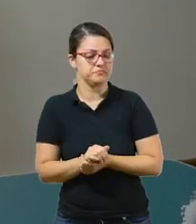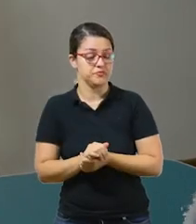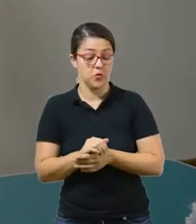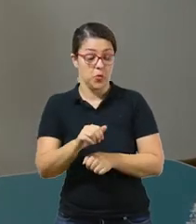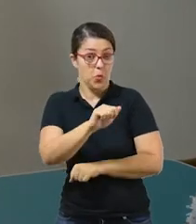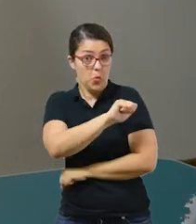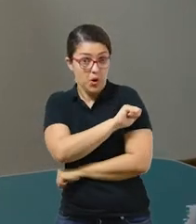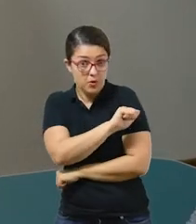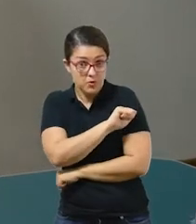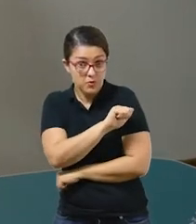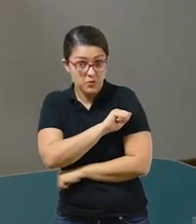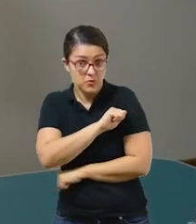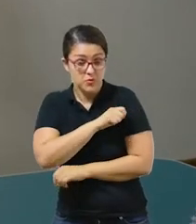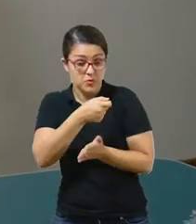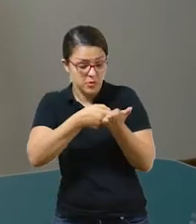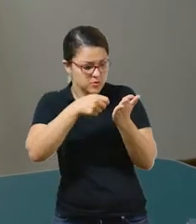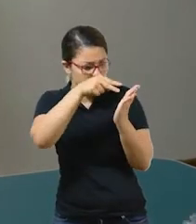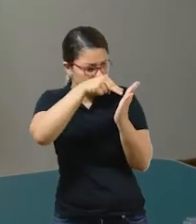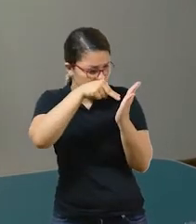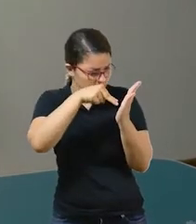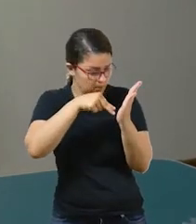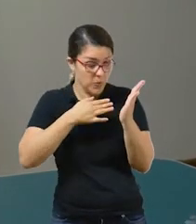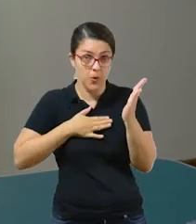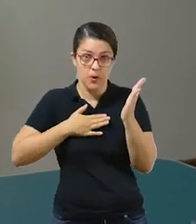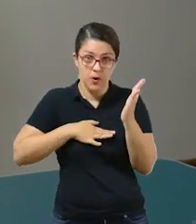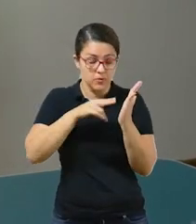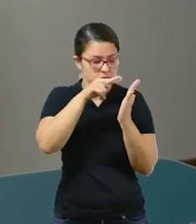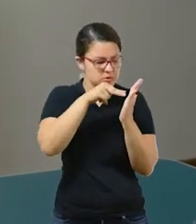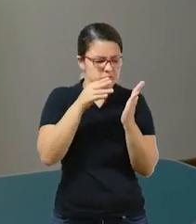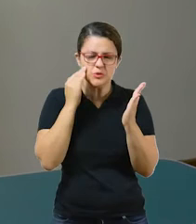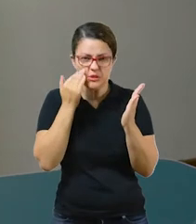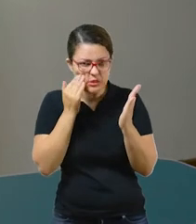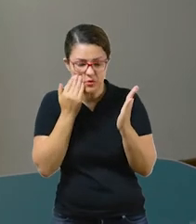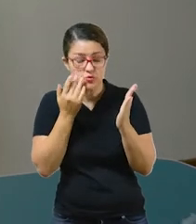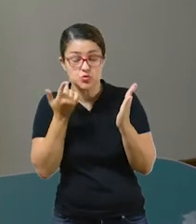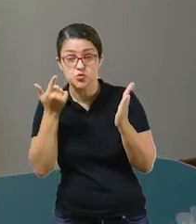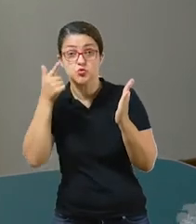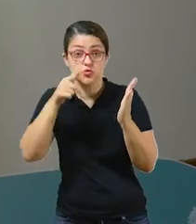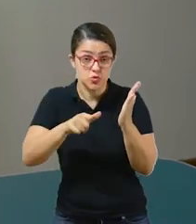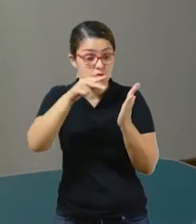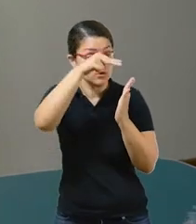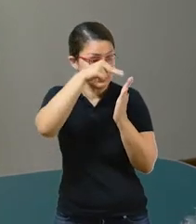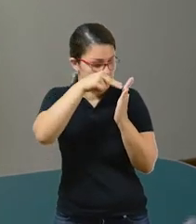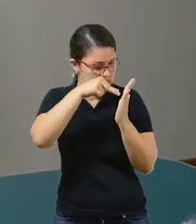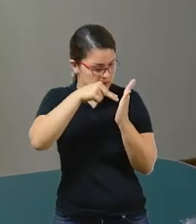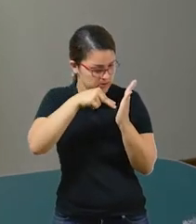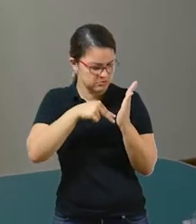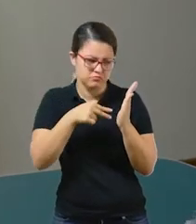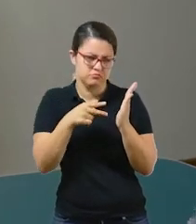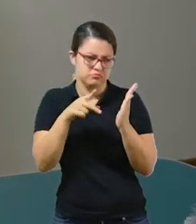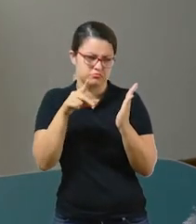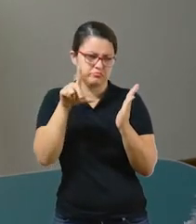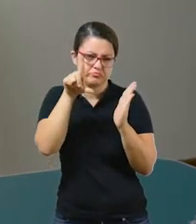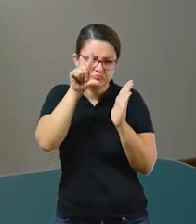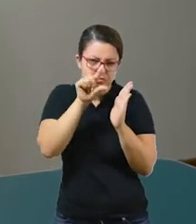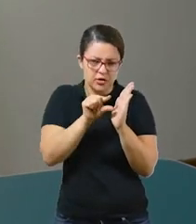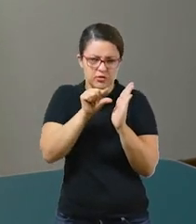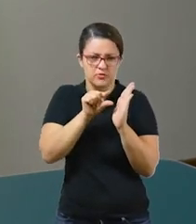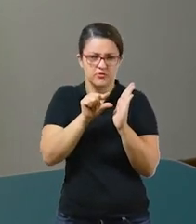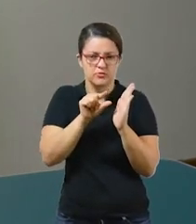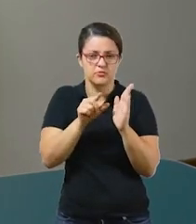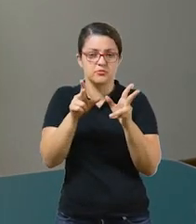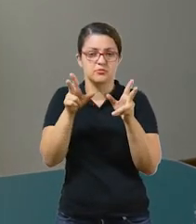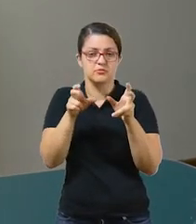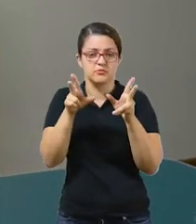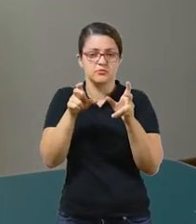com calma, pausadamente, a parte que não entenderem terão que voltar, ler novamente. É um texto curto, ok?